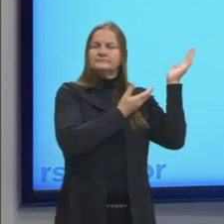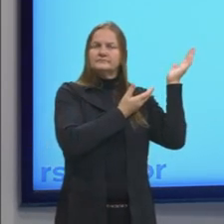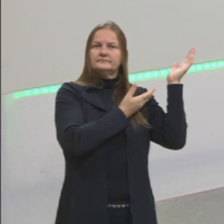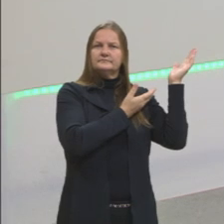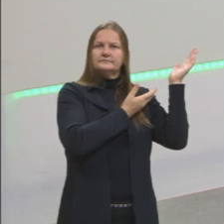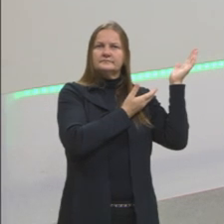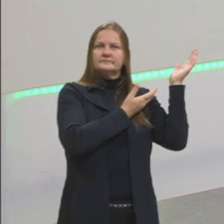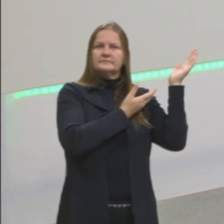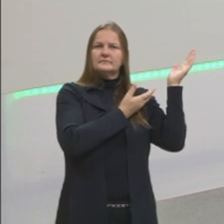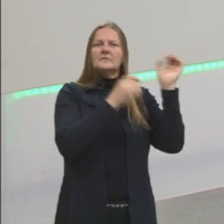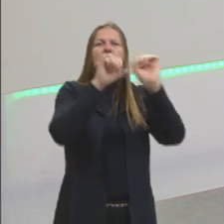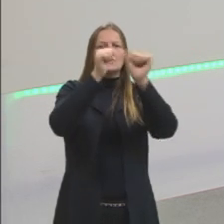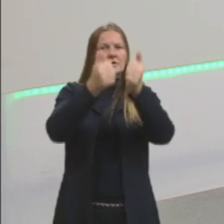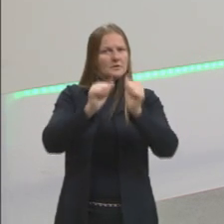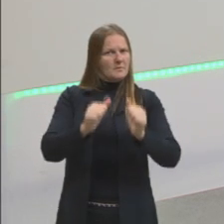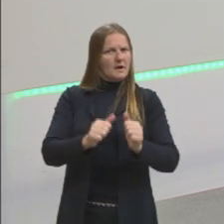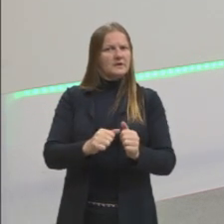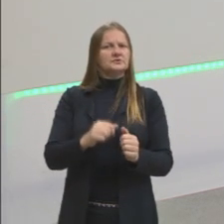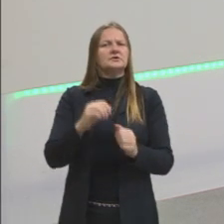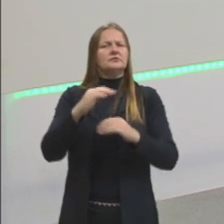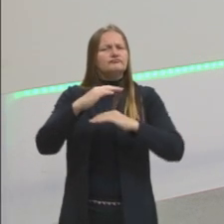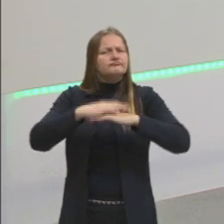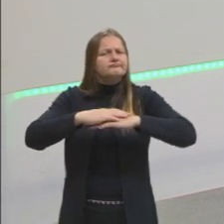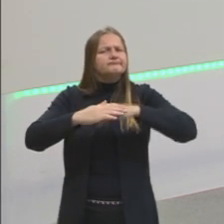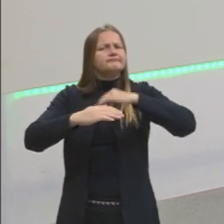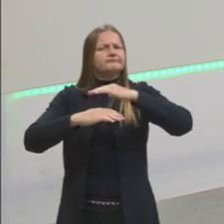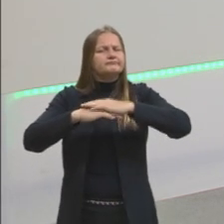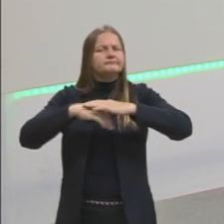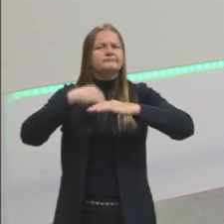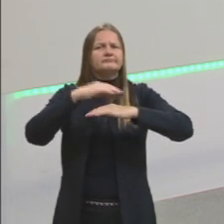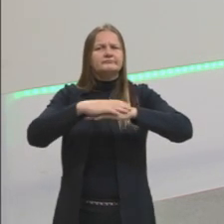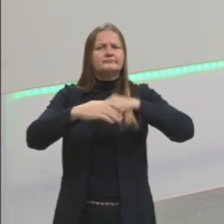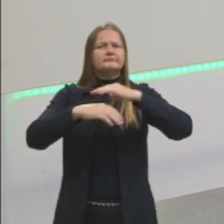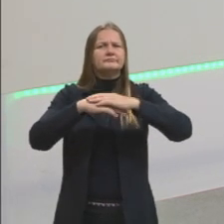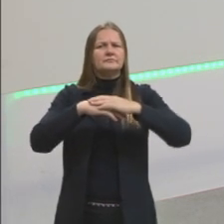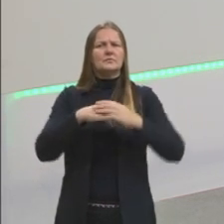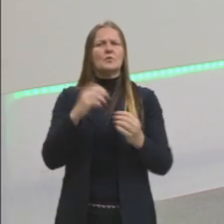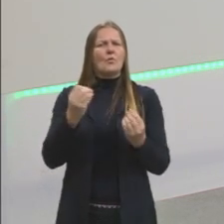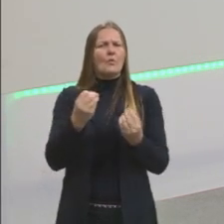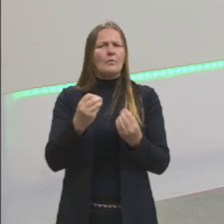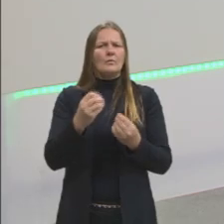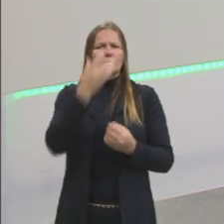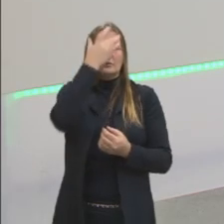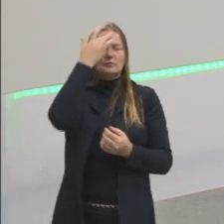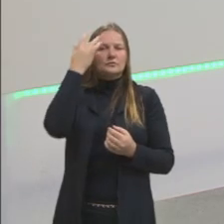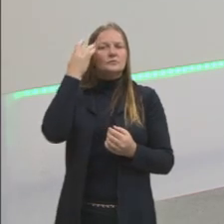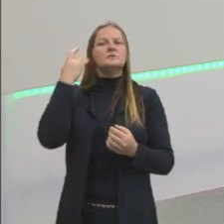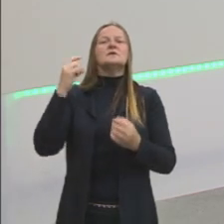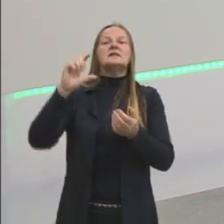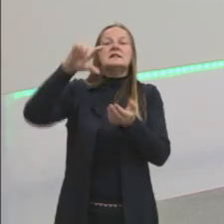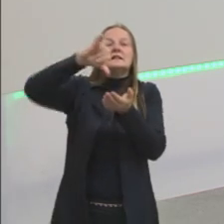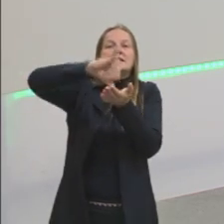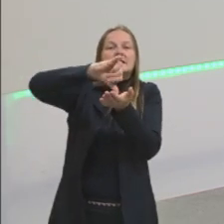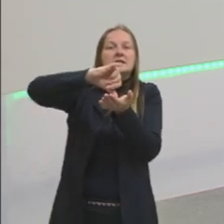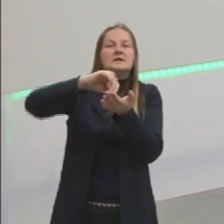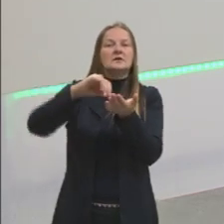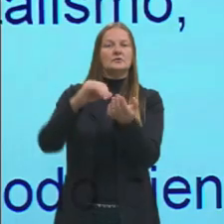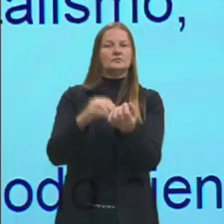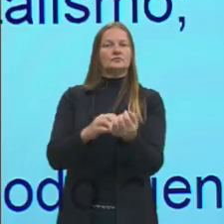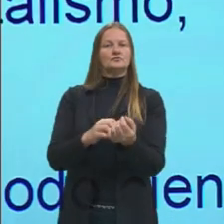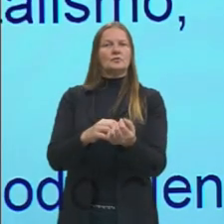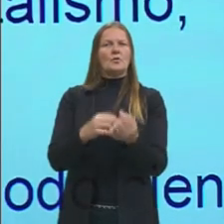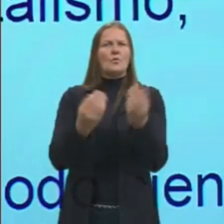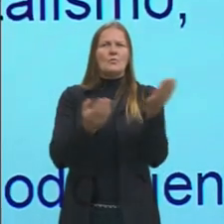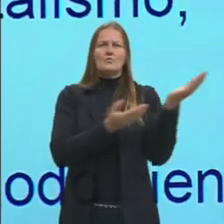Essa imagem demorou um bom tempo para ser construída, em que as dimensões do homem caberiam nesse espaço. Mas o